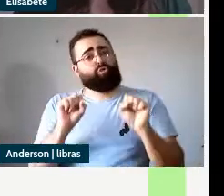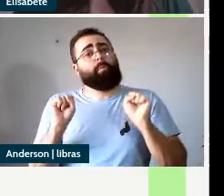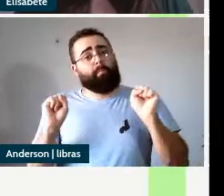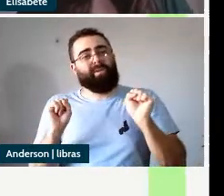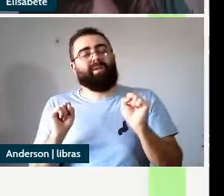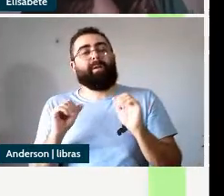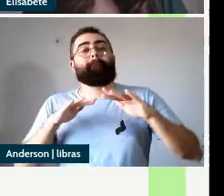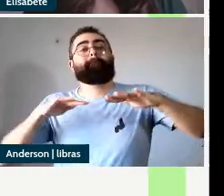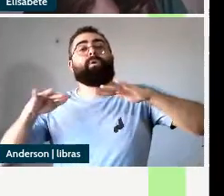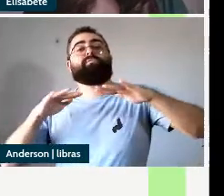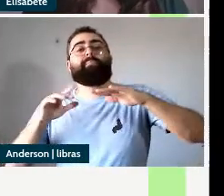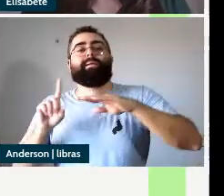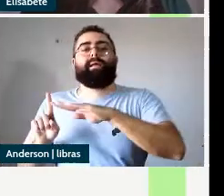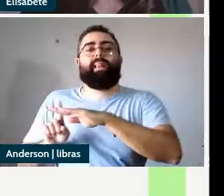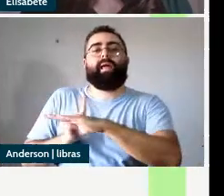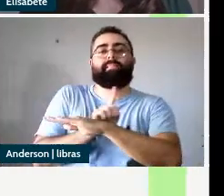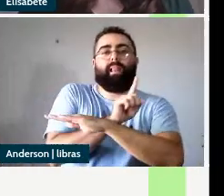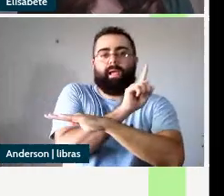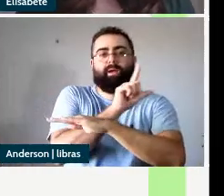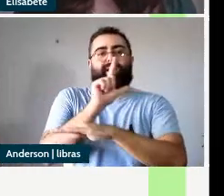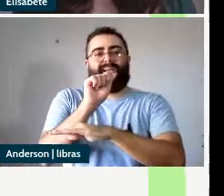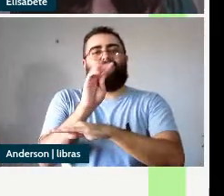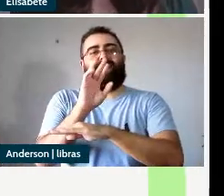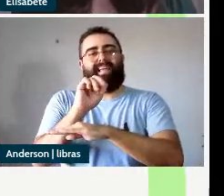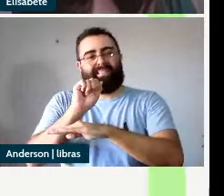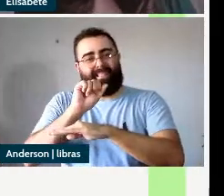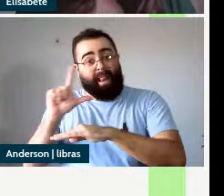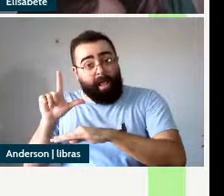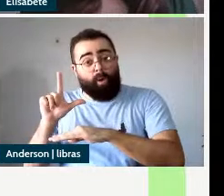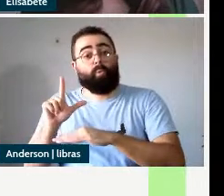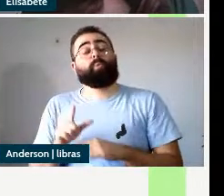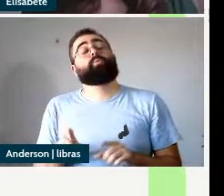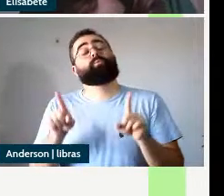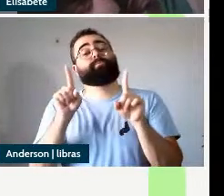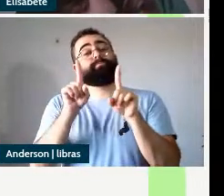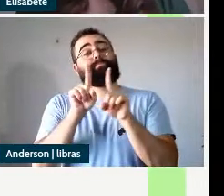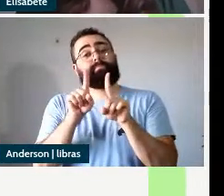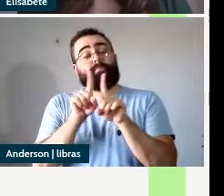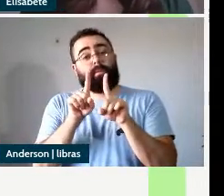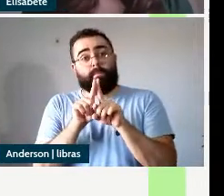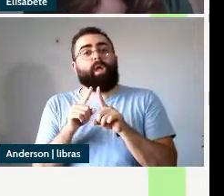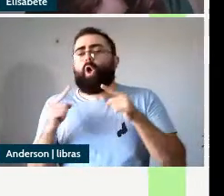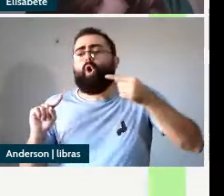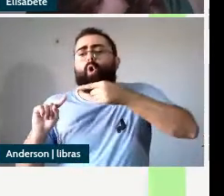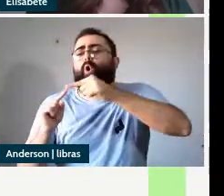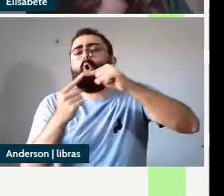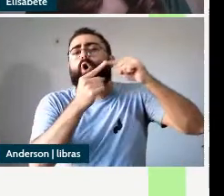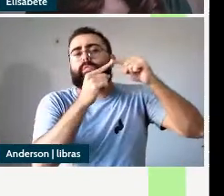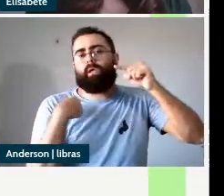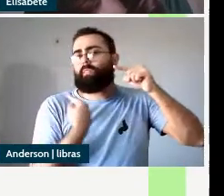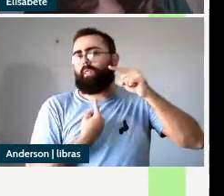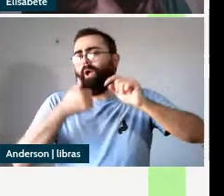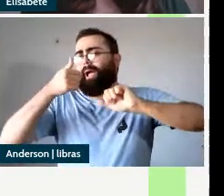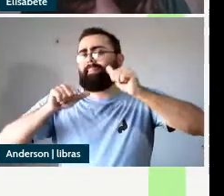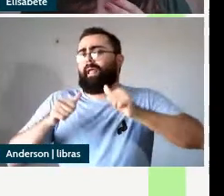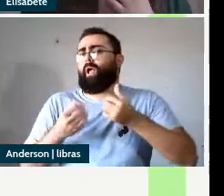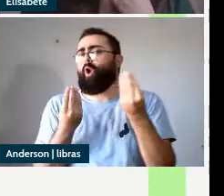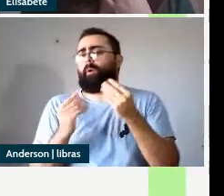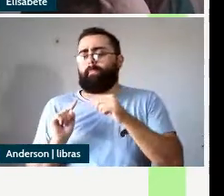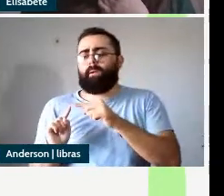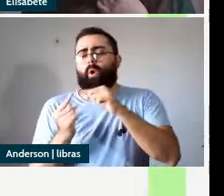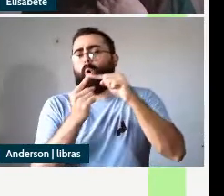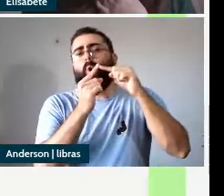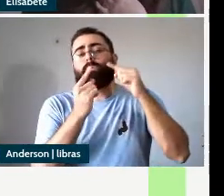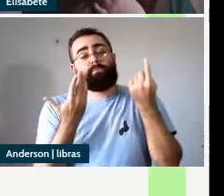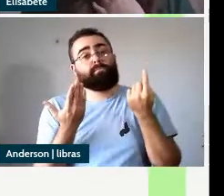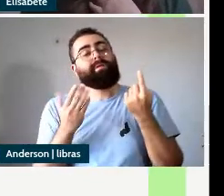né sideward movement e a concordância na nossa análise vai ser estabelecida pelo